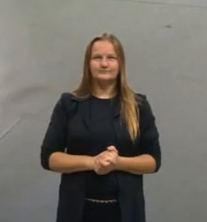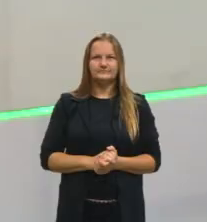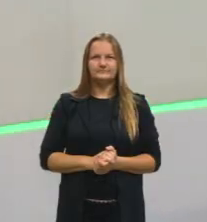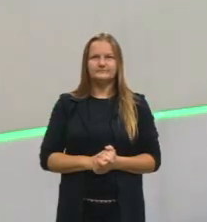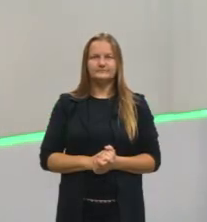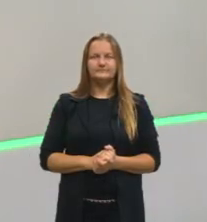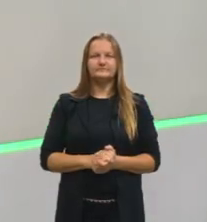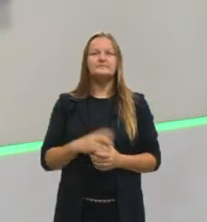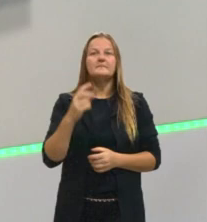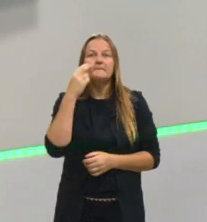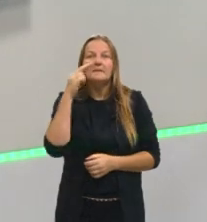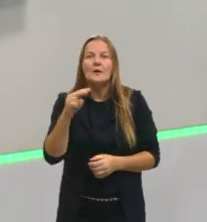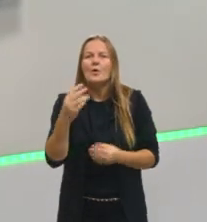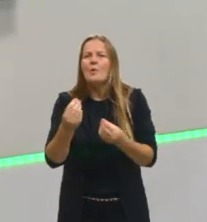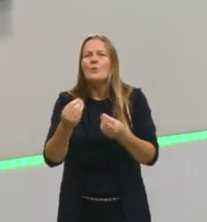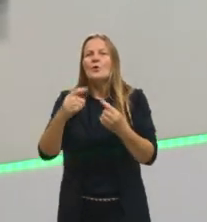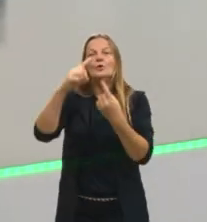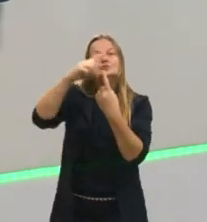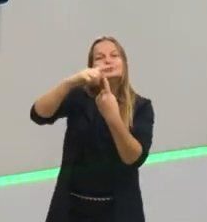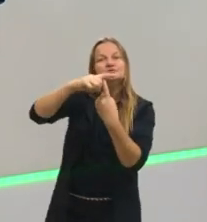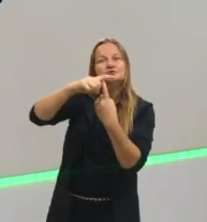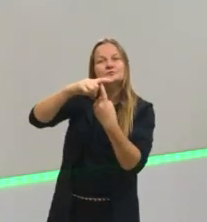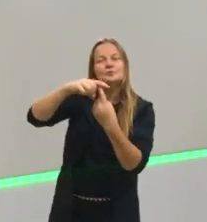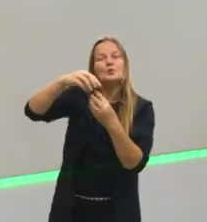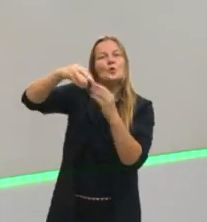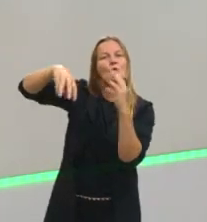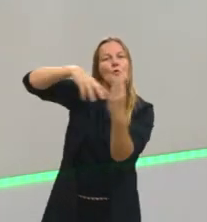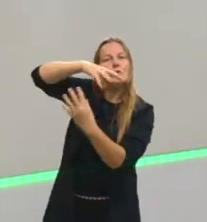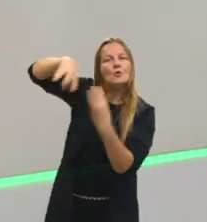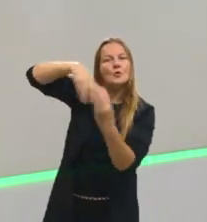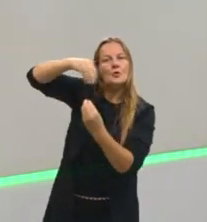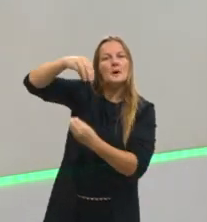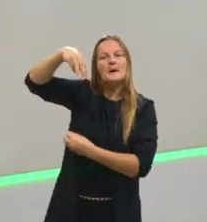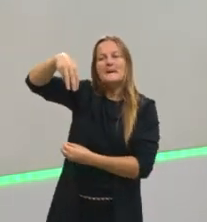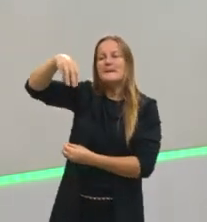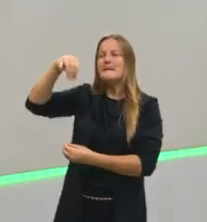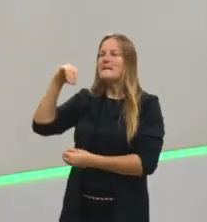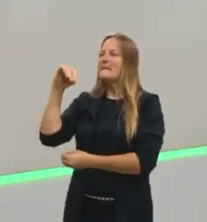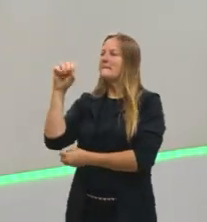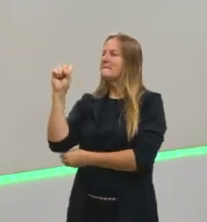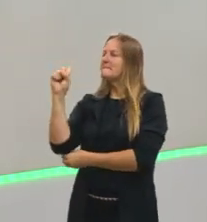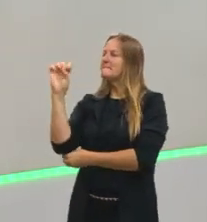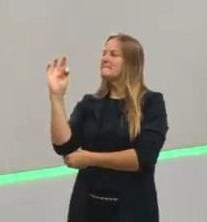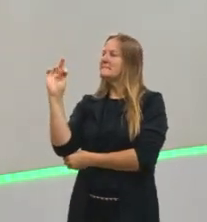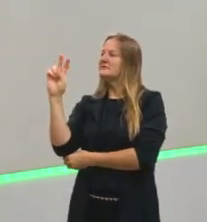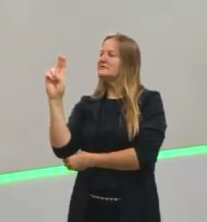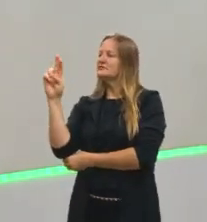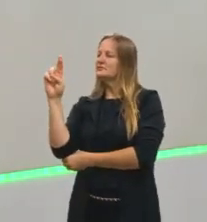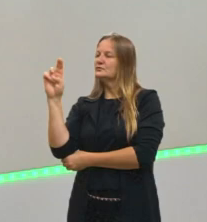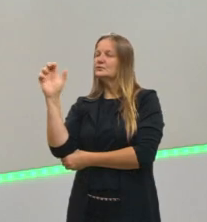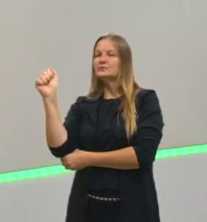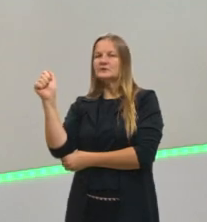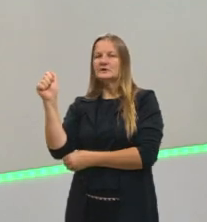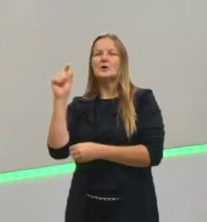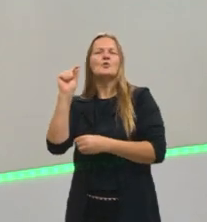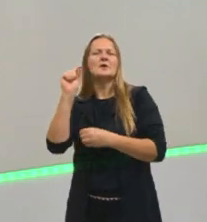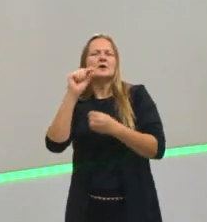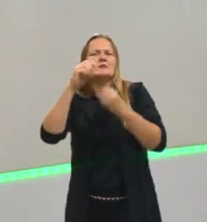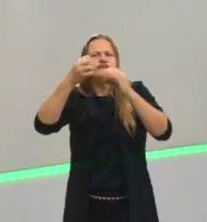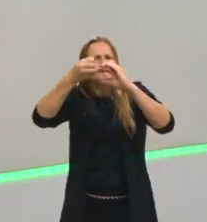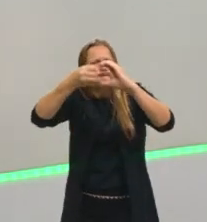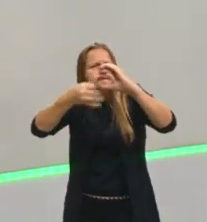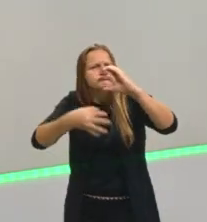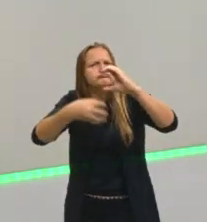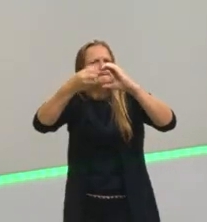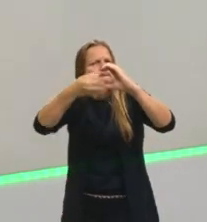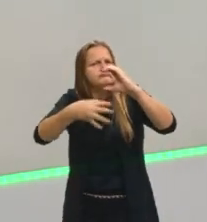Para nós vermos que tipo de mistura vai se formar e nós entendermos o que são fases, o que são componentes de uma mistura.